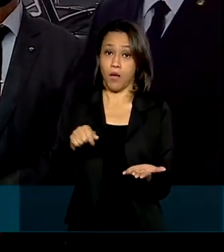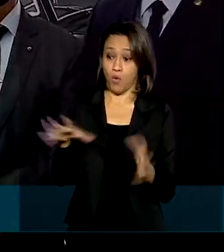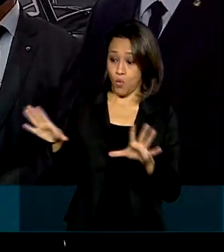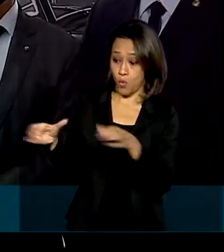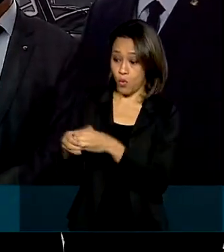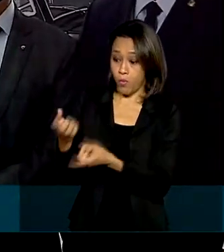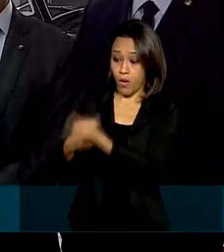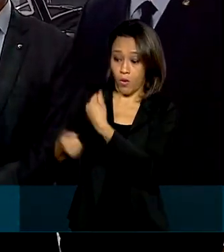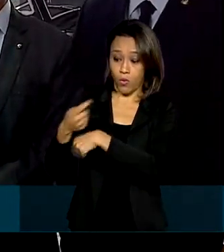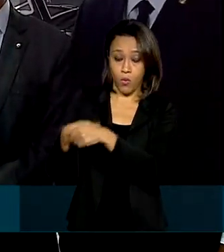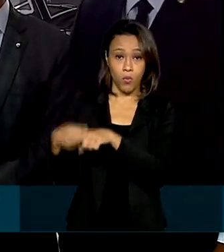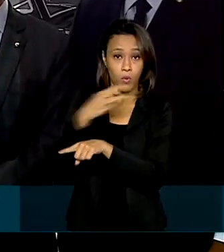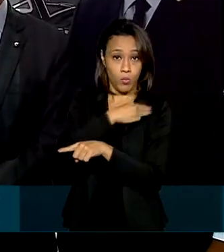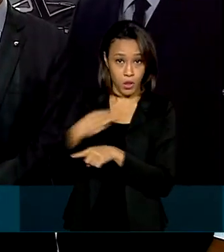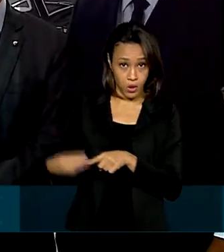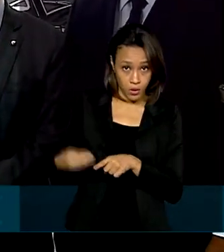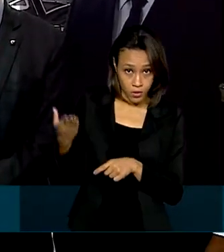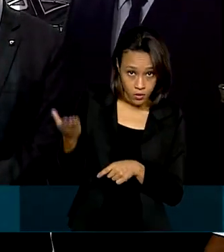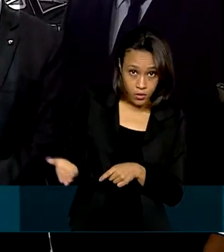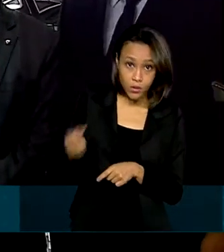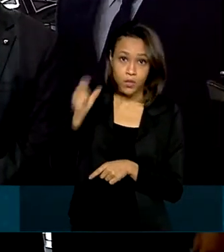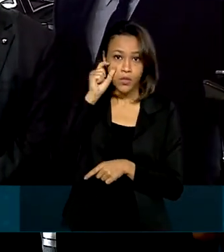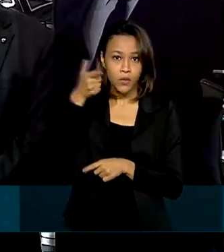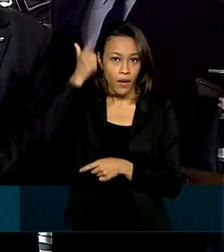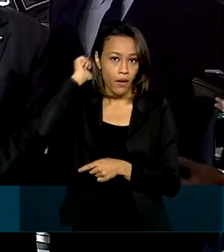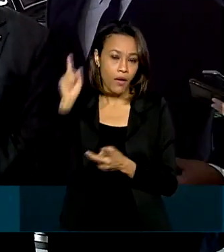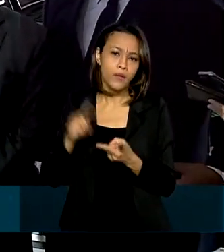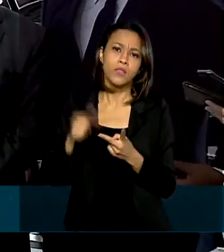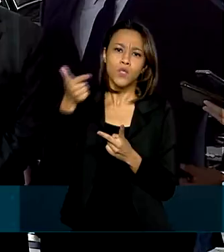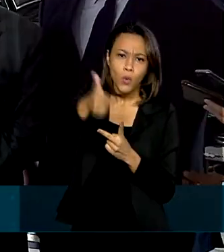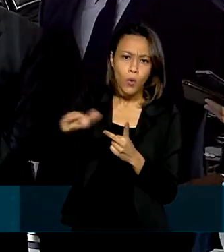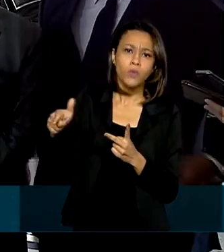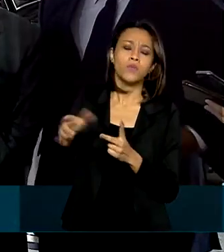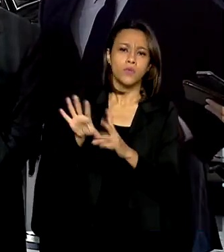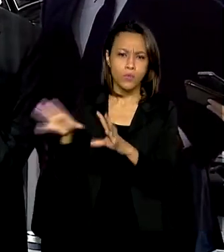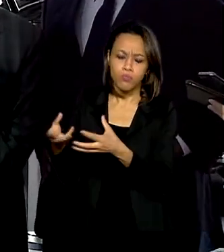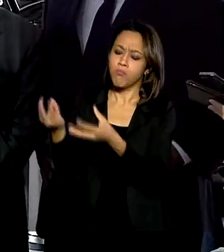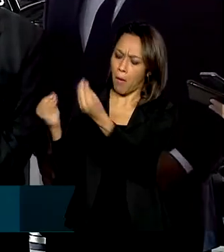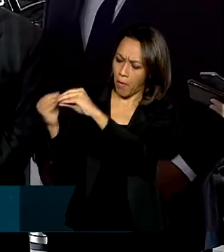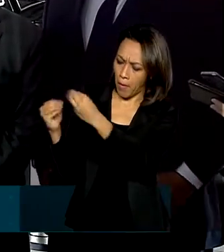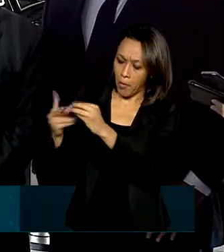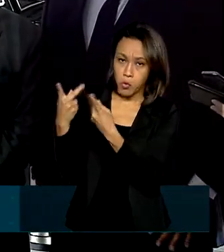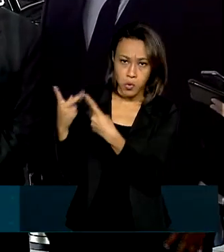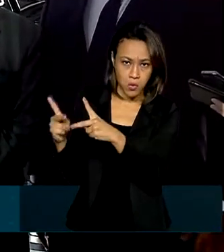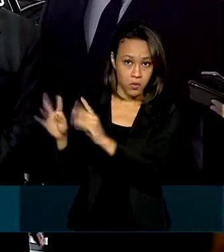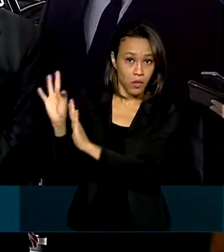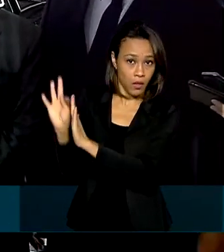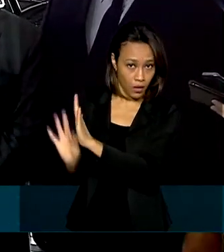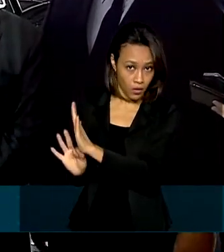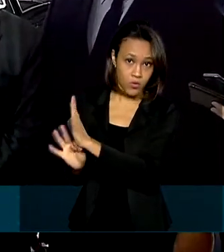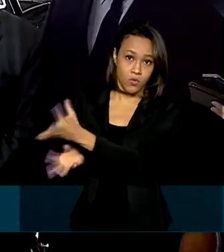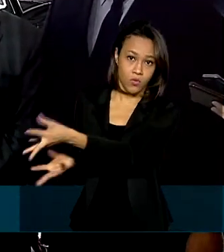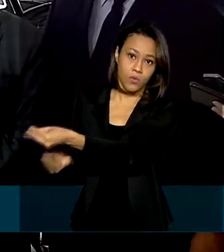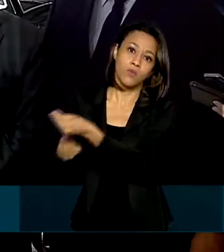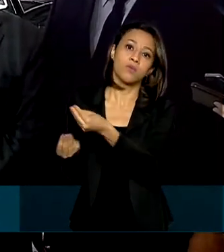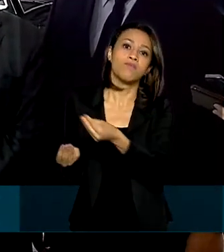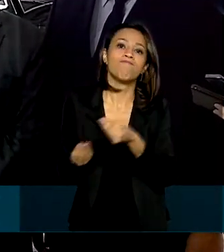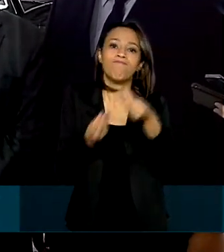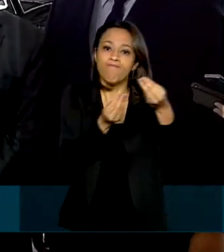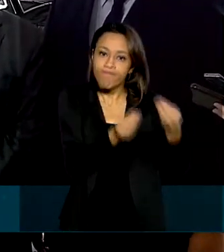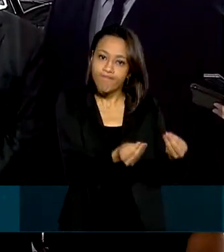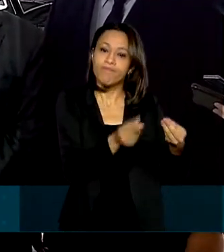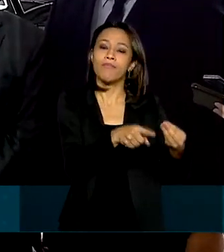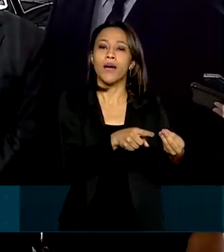o ministro Guedes, ministro da Articulação Política, estará construindo também o texto que será encaminhado para a reforma